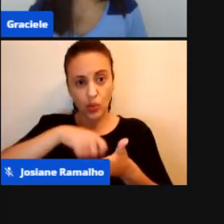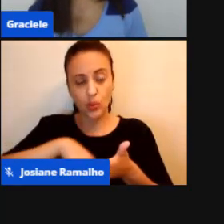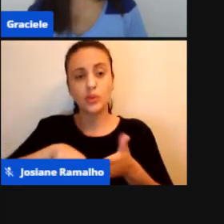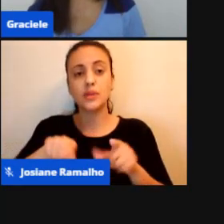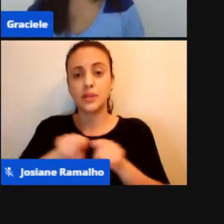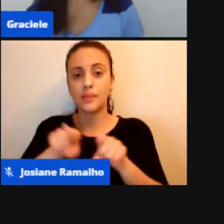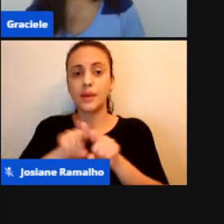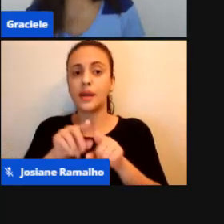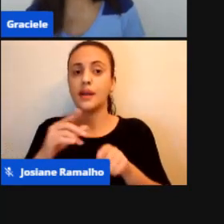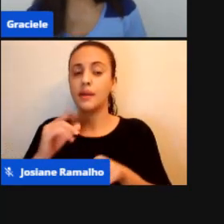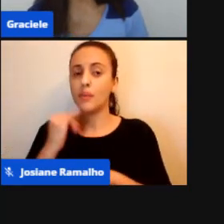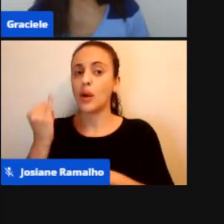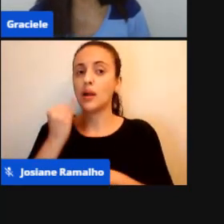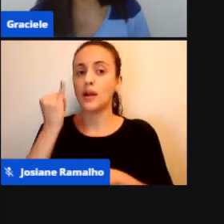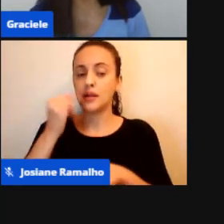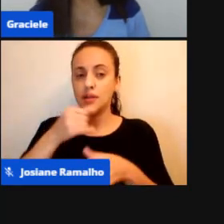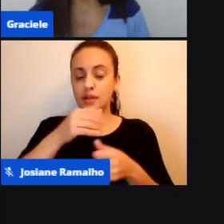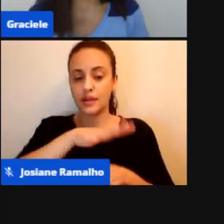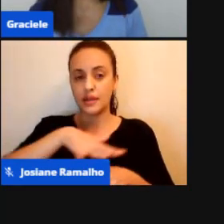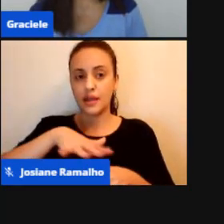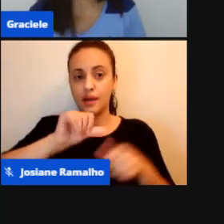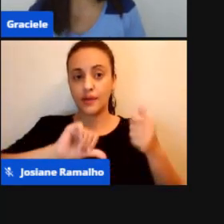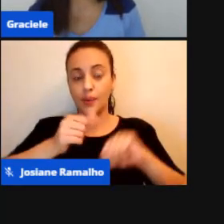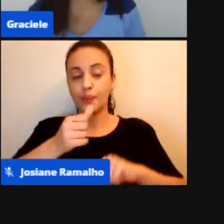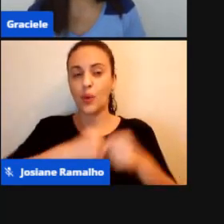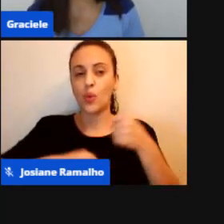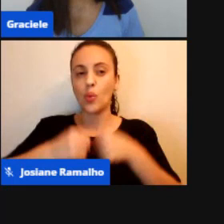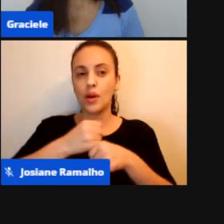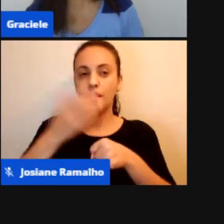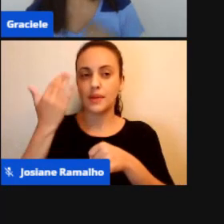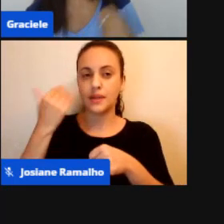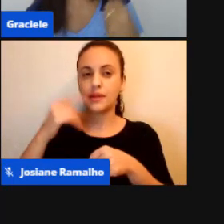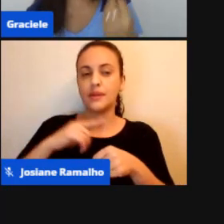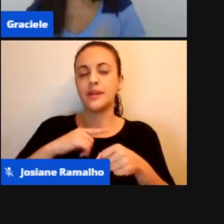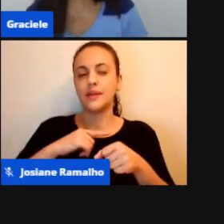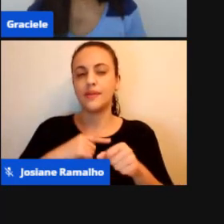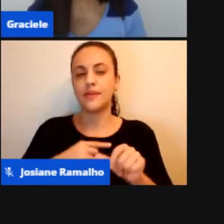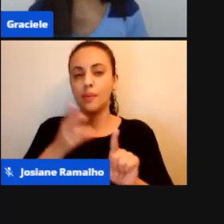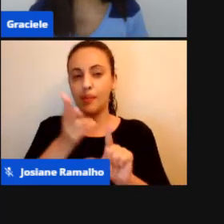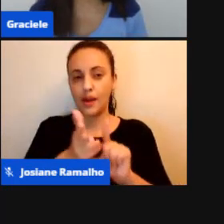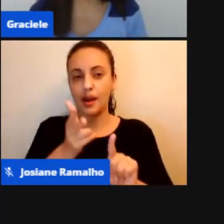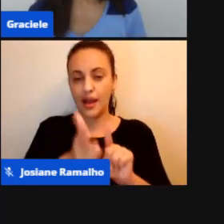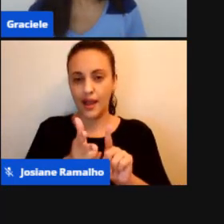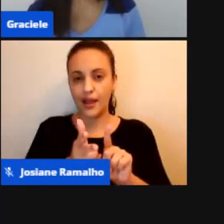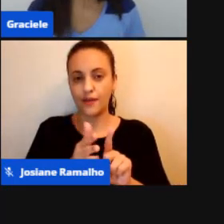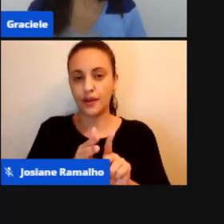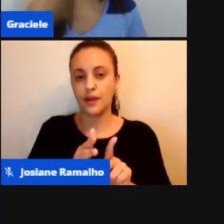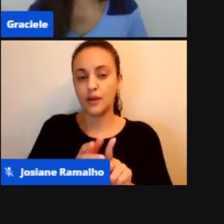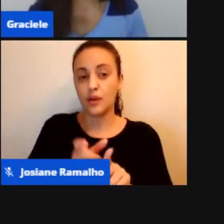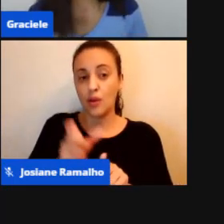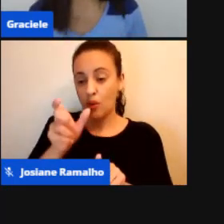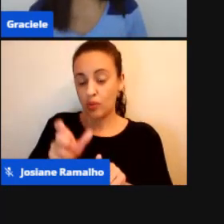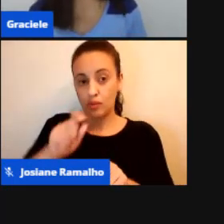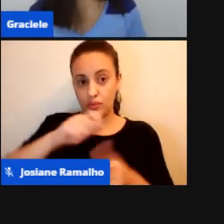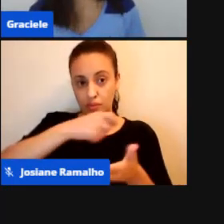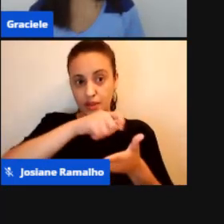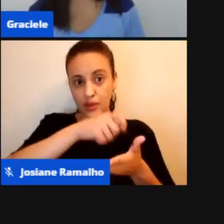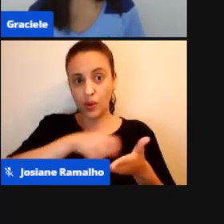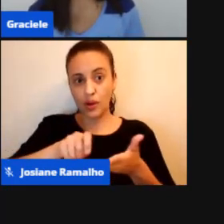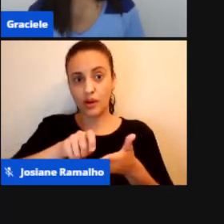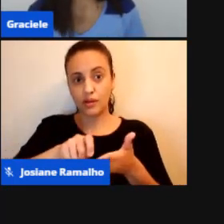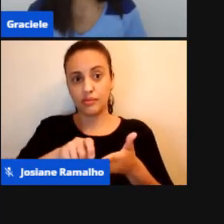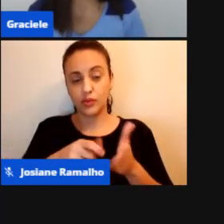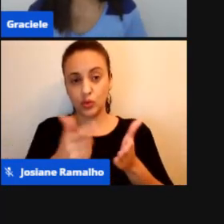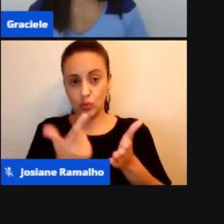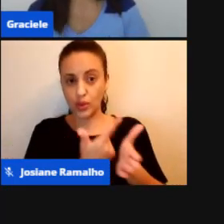Sobre essa Avaliação Do ensino Remoto Então ele Falava Da nossa Sensibilidade Que nós Sempre Enquanto